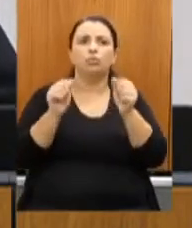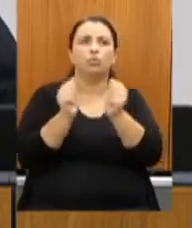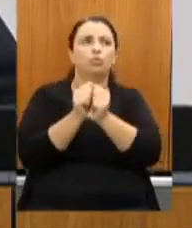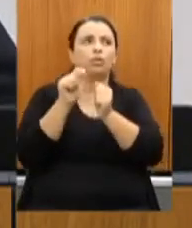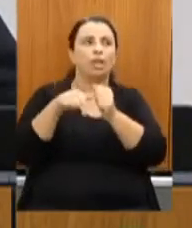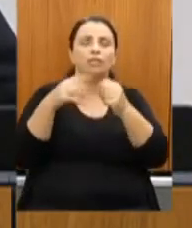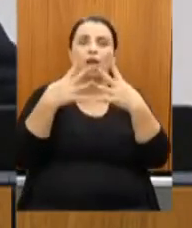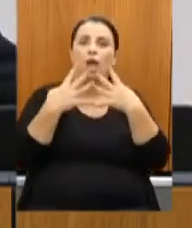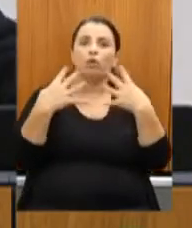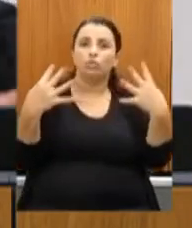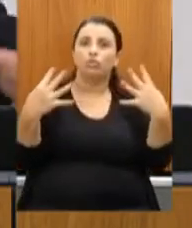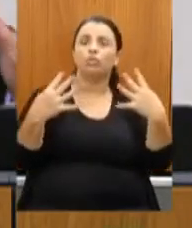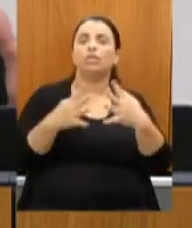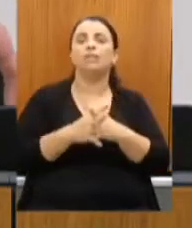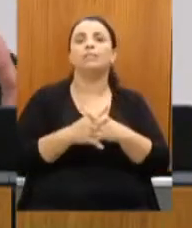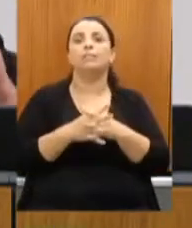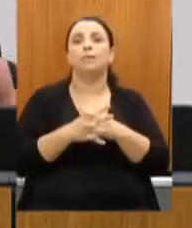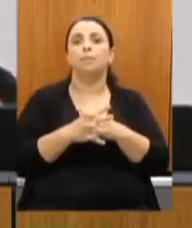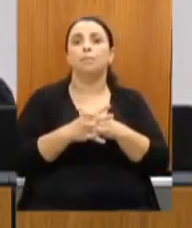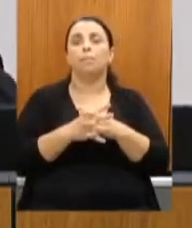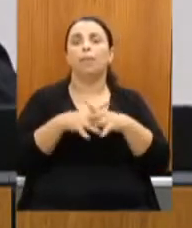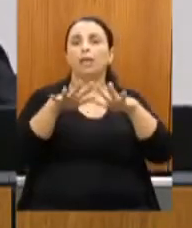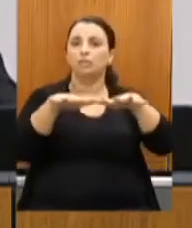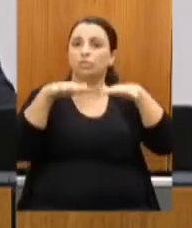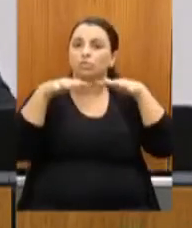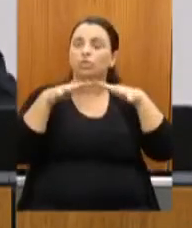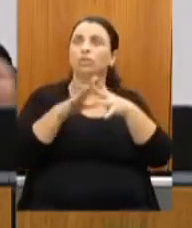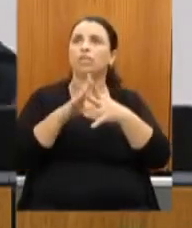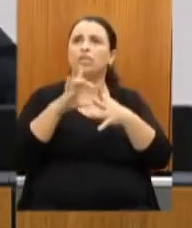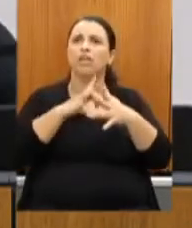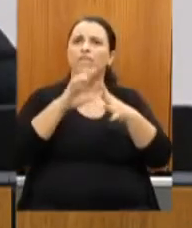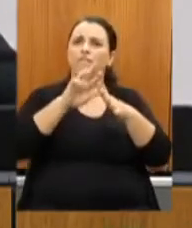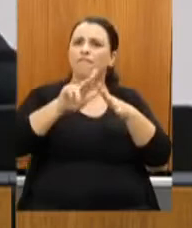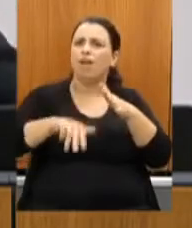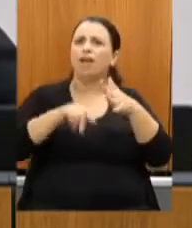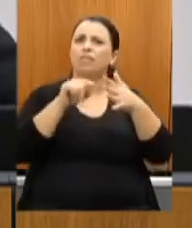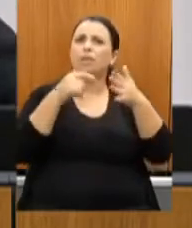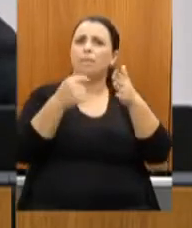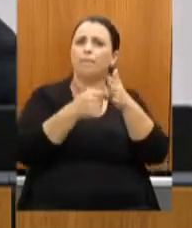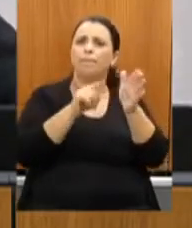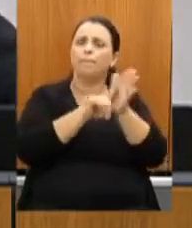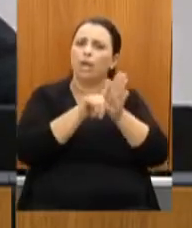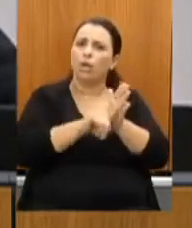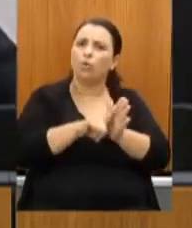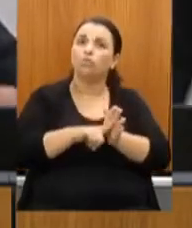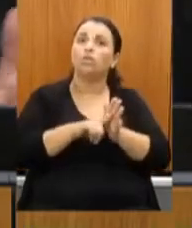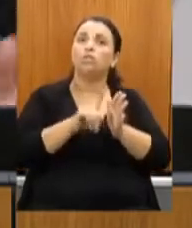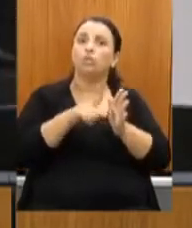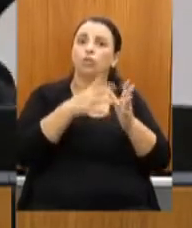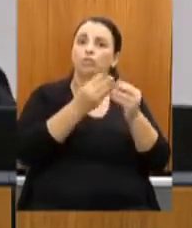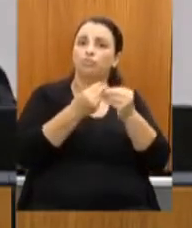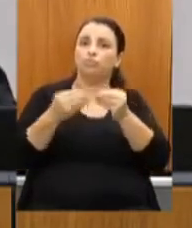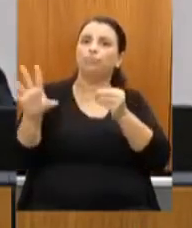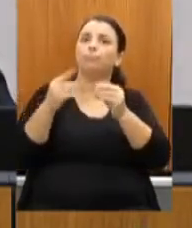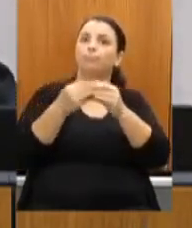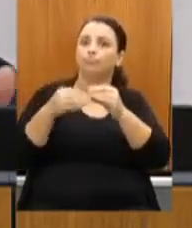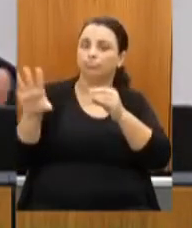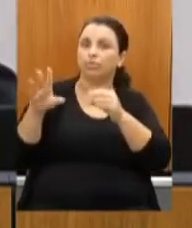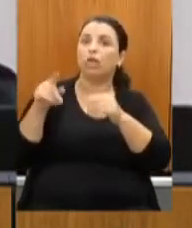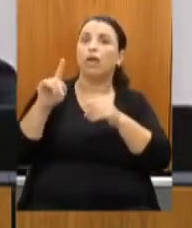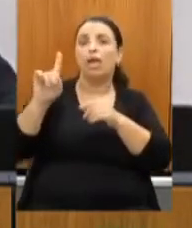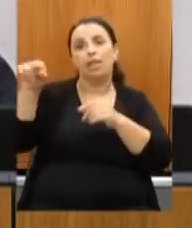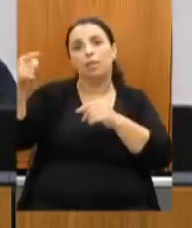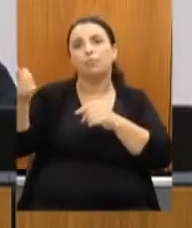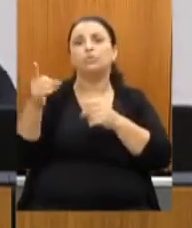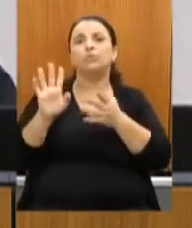audiência, como são inúmeras, nós vamos passar para o senhor para que depois o senhor possa responder e disponibilizar através do